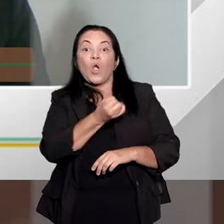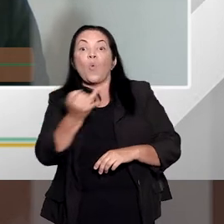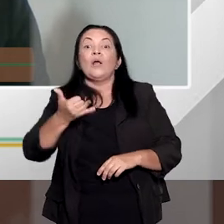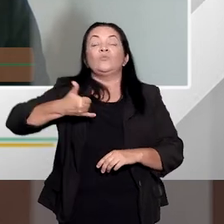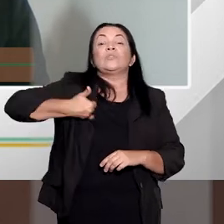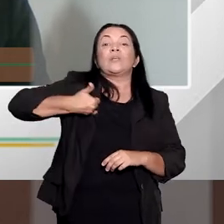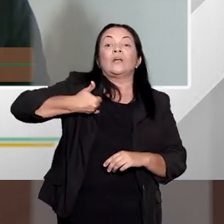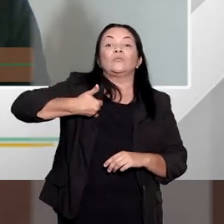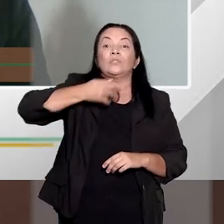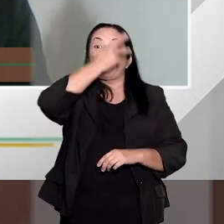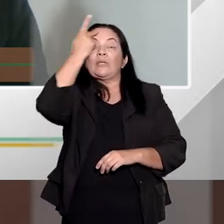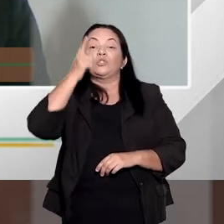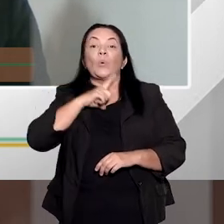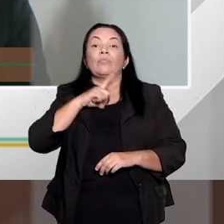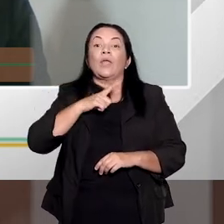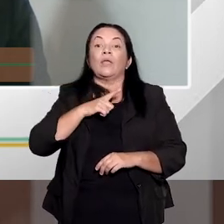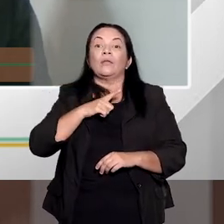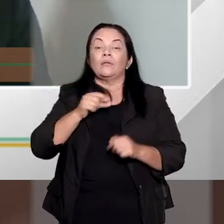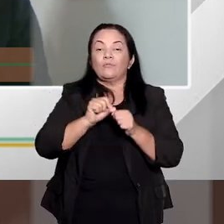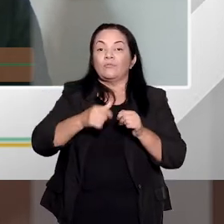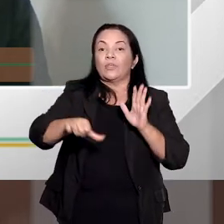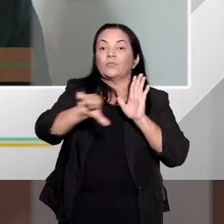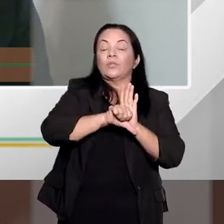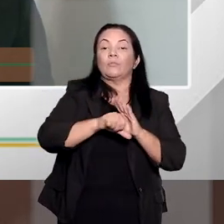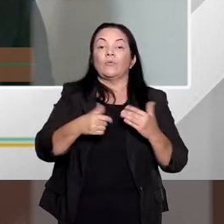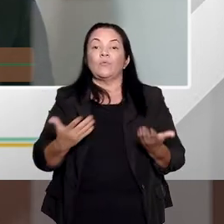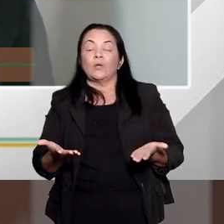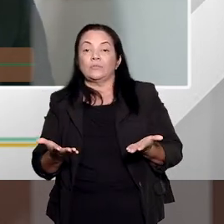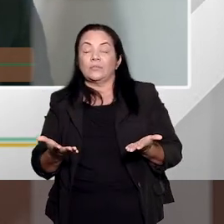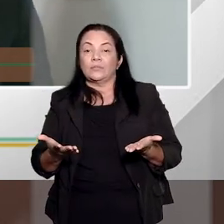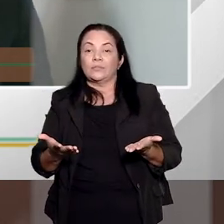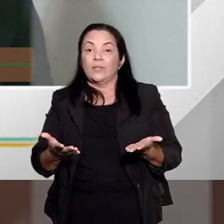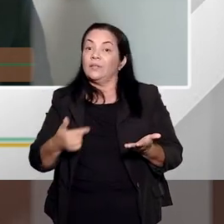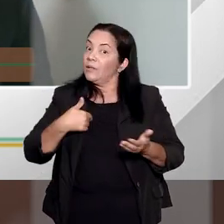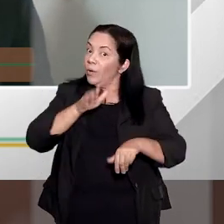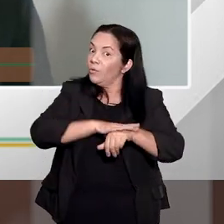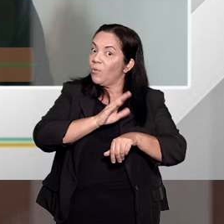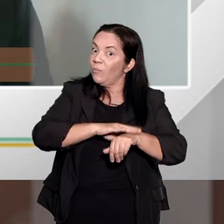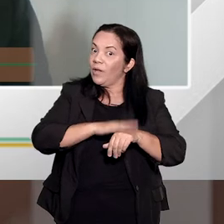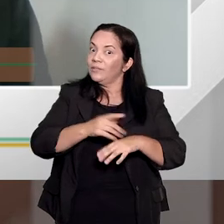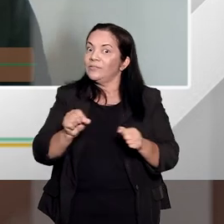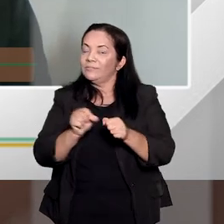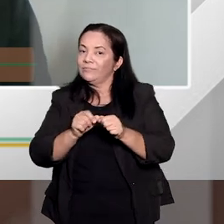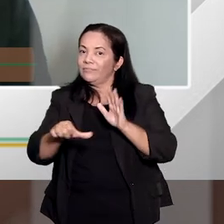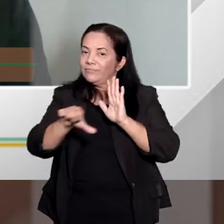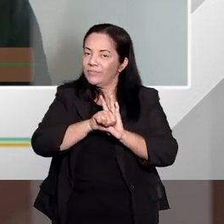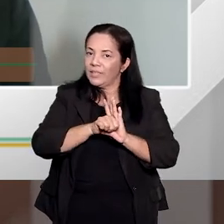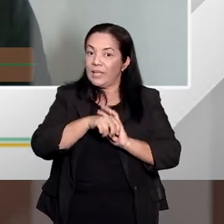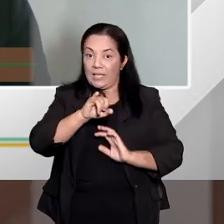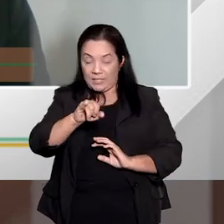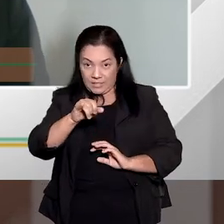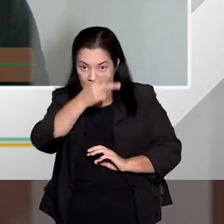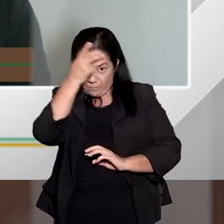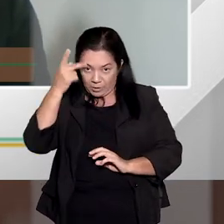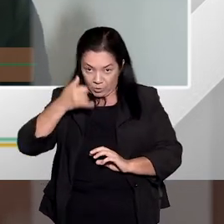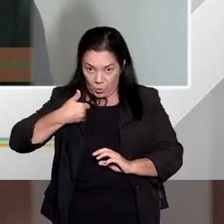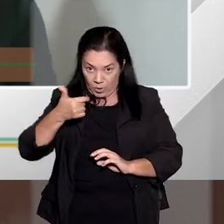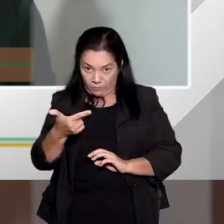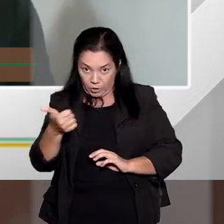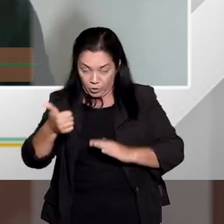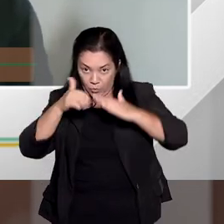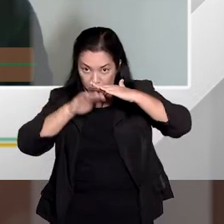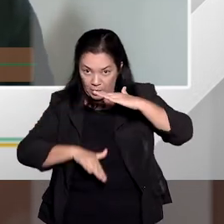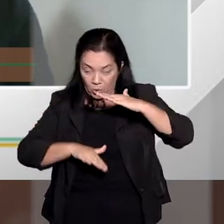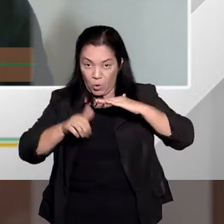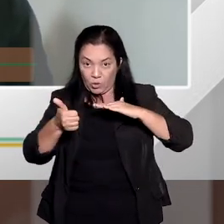minoridade aqui no sentido de menor de 21 anos, se o réu ele tem, é no momento da conduta, né? Se a gente é menor de 21 anos, tem entre